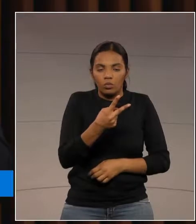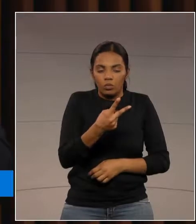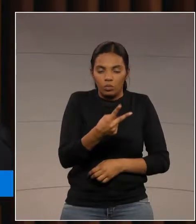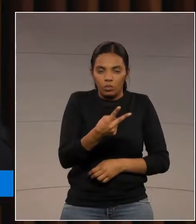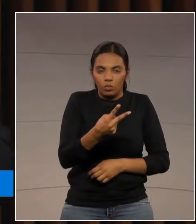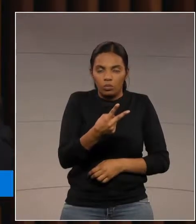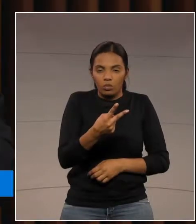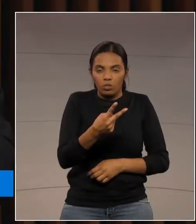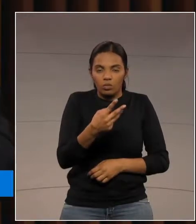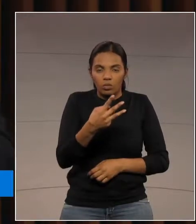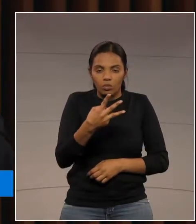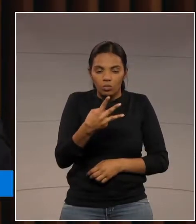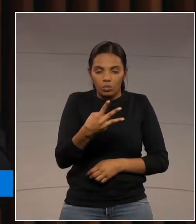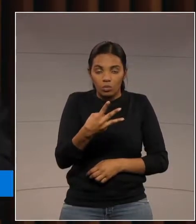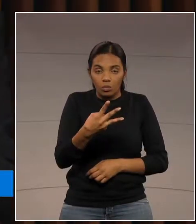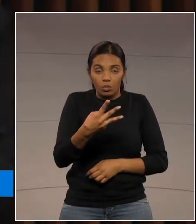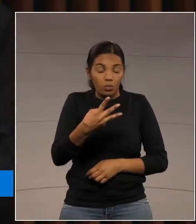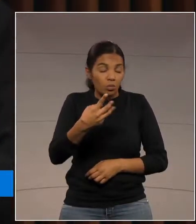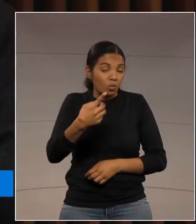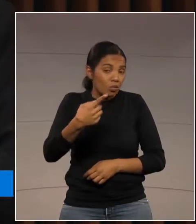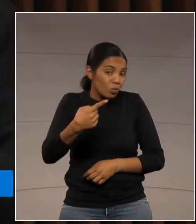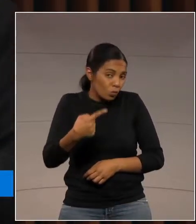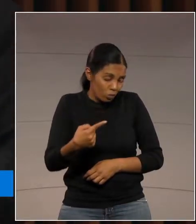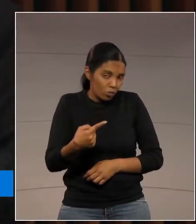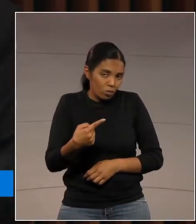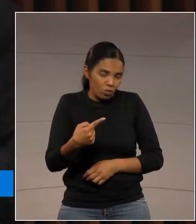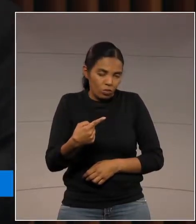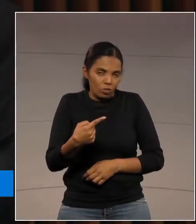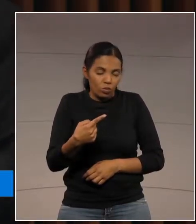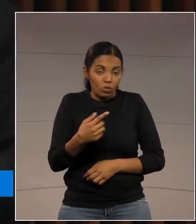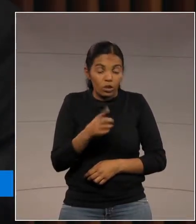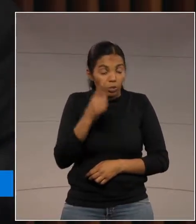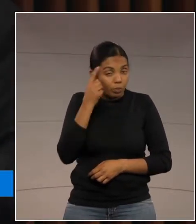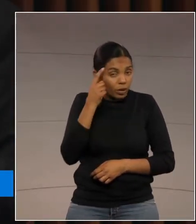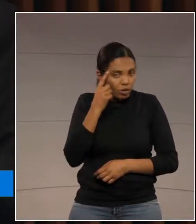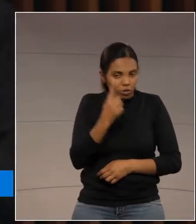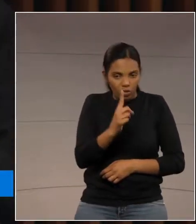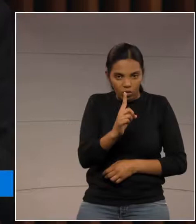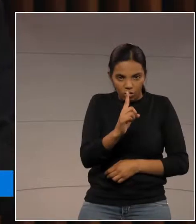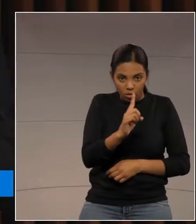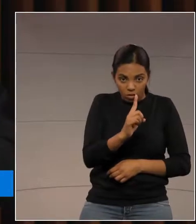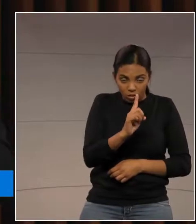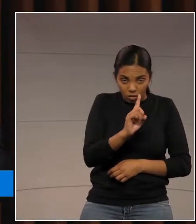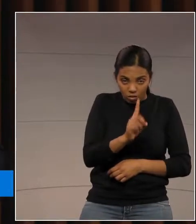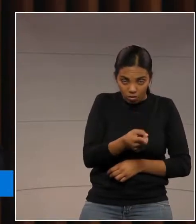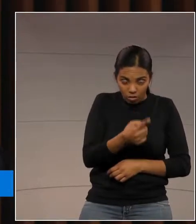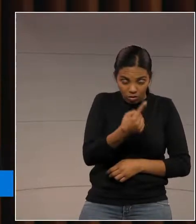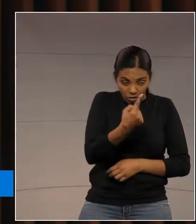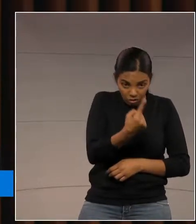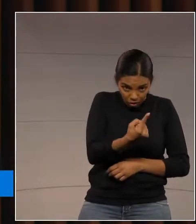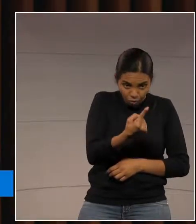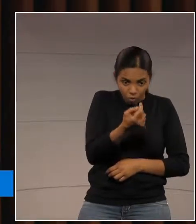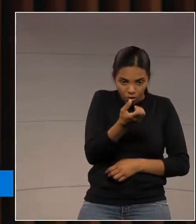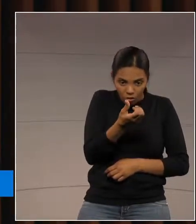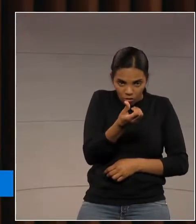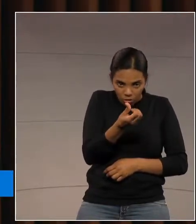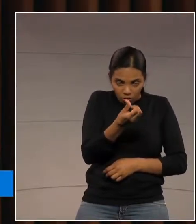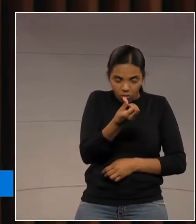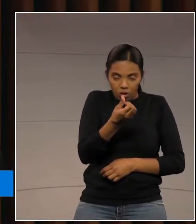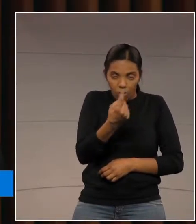231 atendimentos, vejam bem o número, de 161 mil, 231